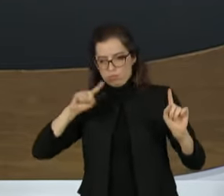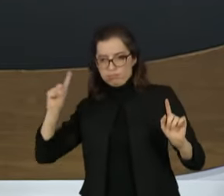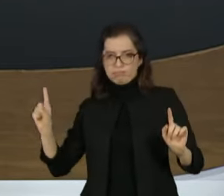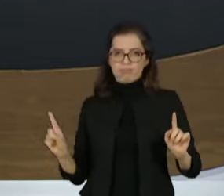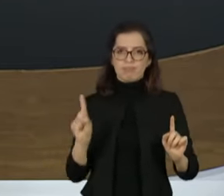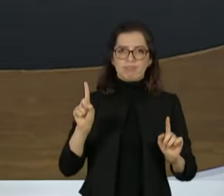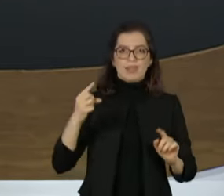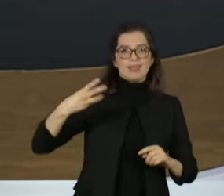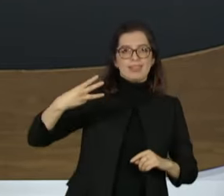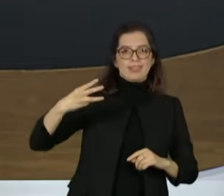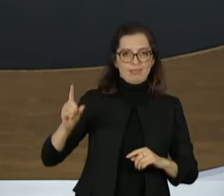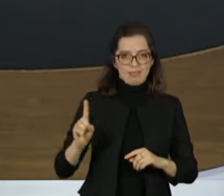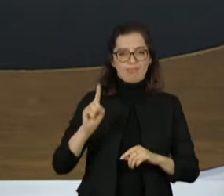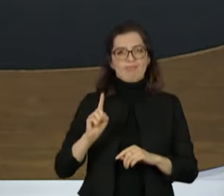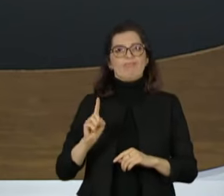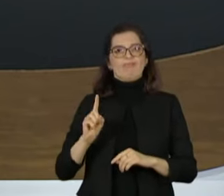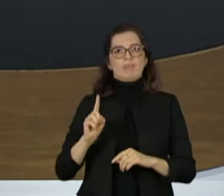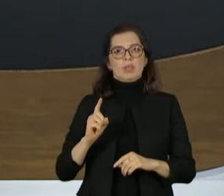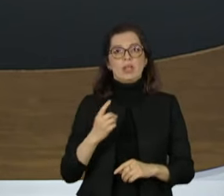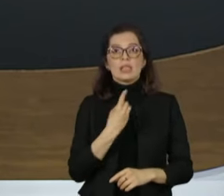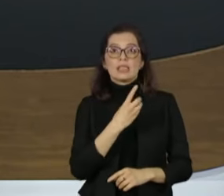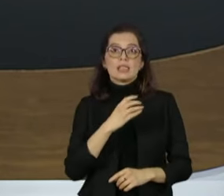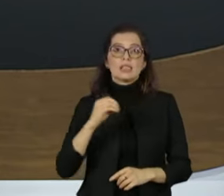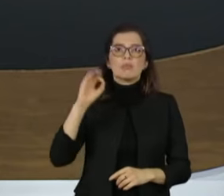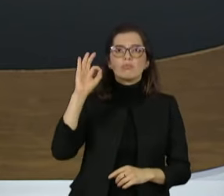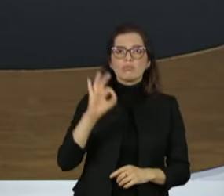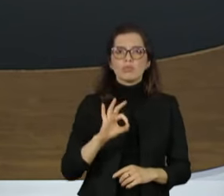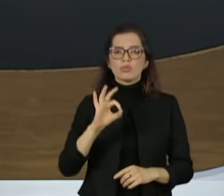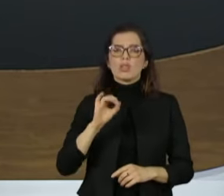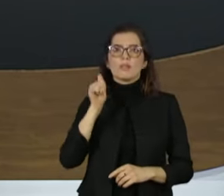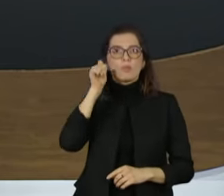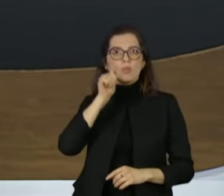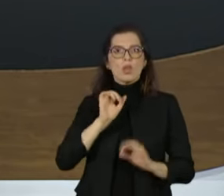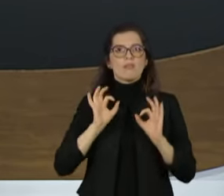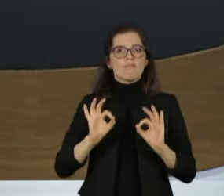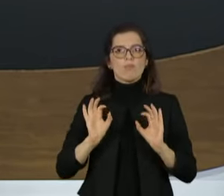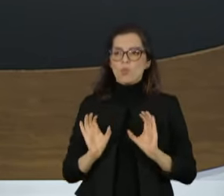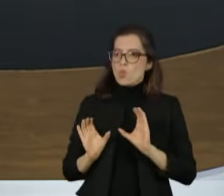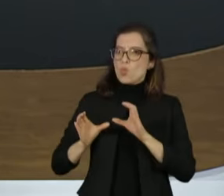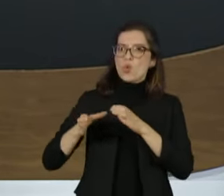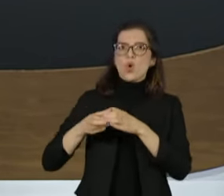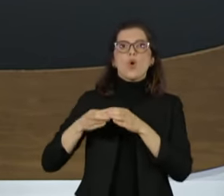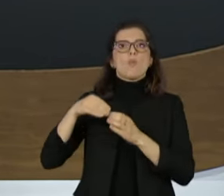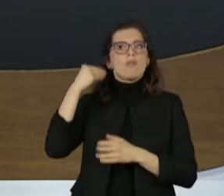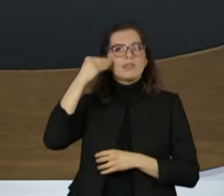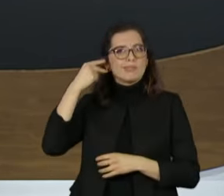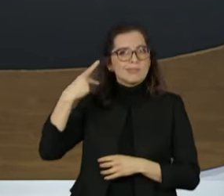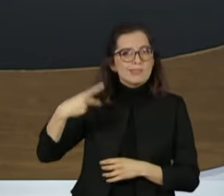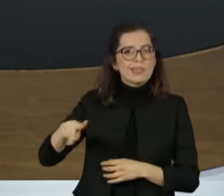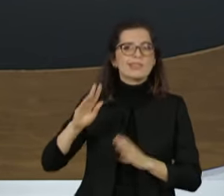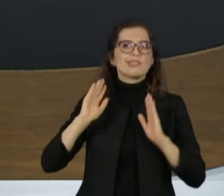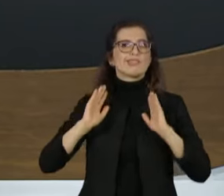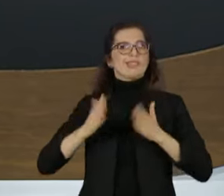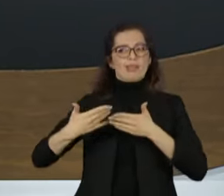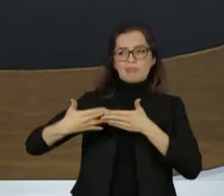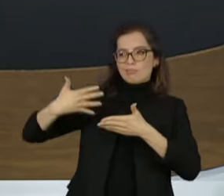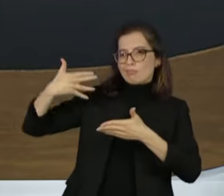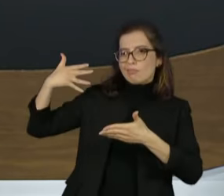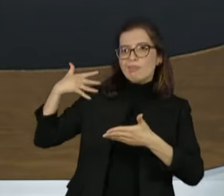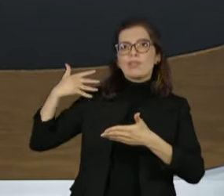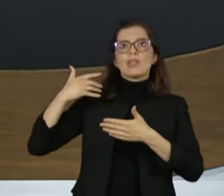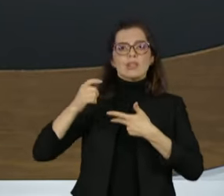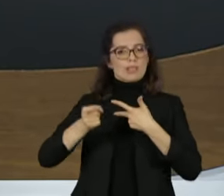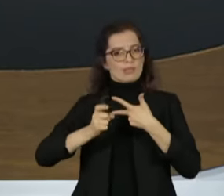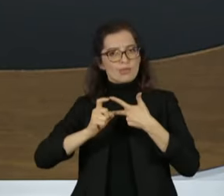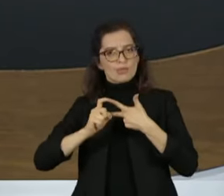numa chapa 100% feminina, na experiência do executivo e no legislativo e no discurso até aqui ainda não